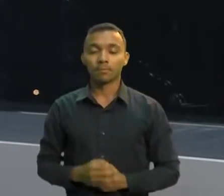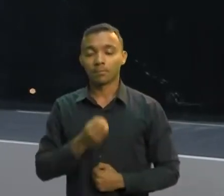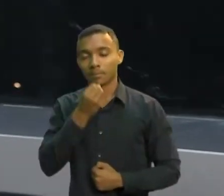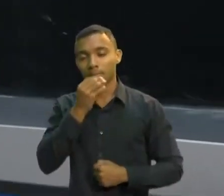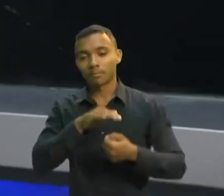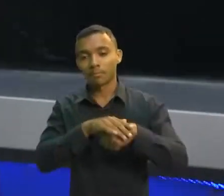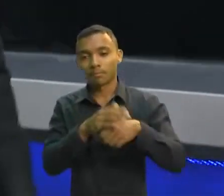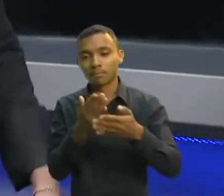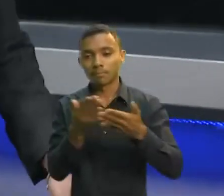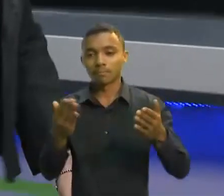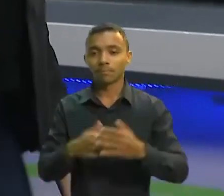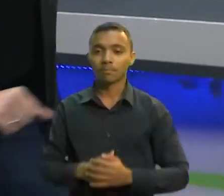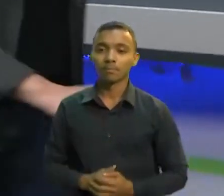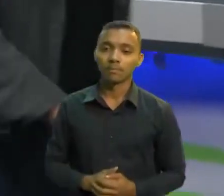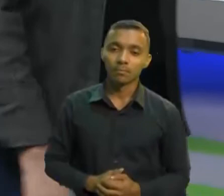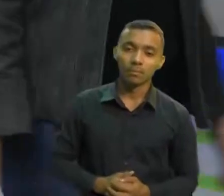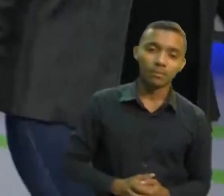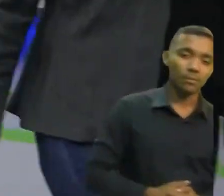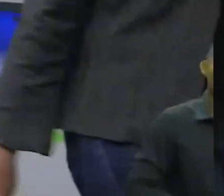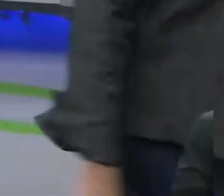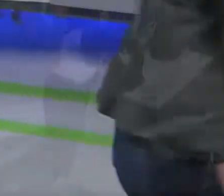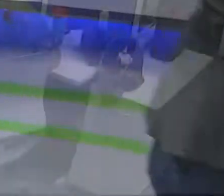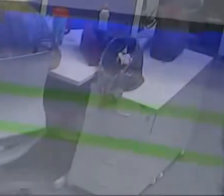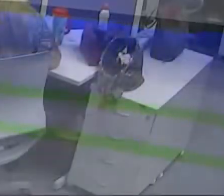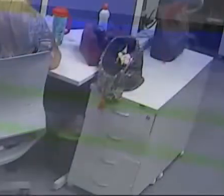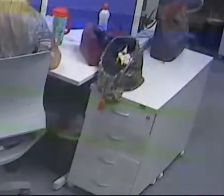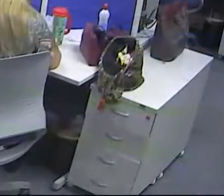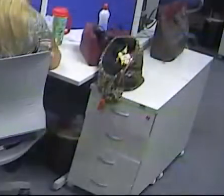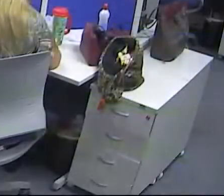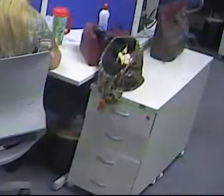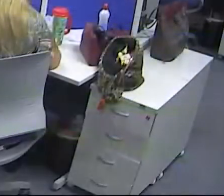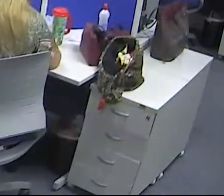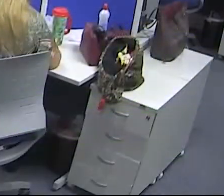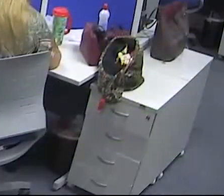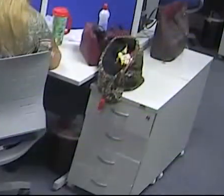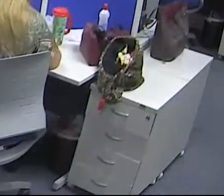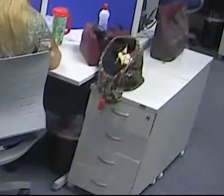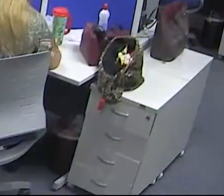você. Tchau, tchau, tchau, tchau.